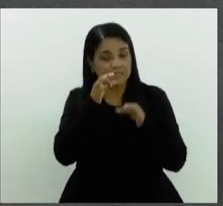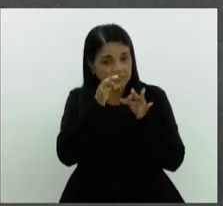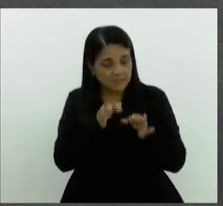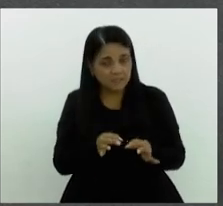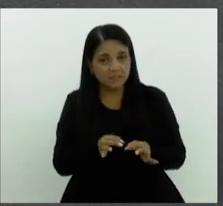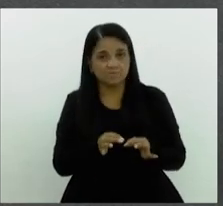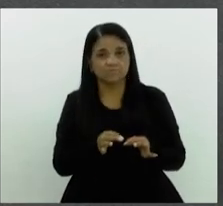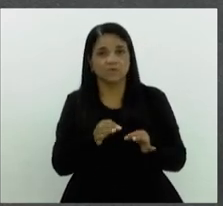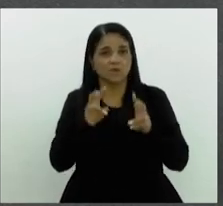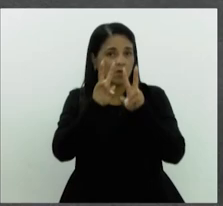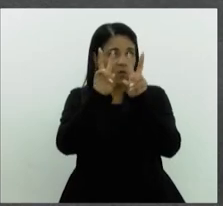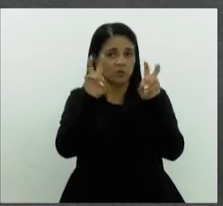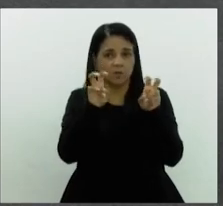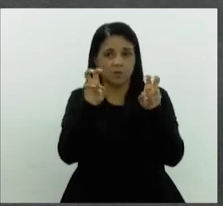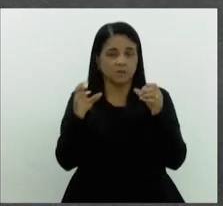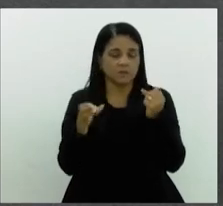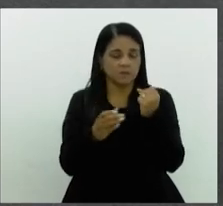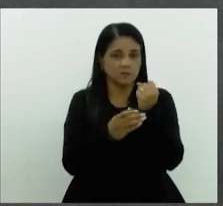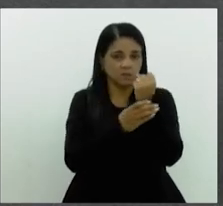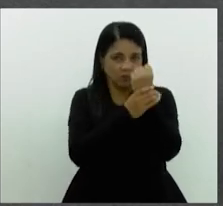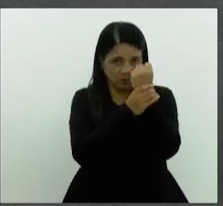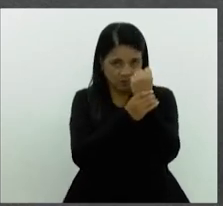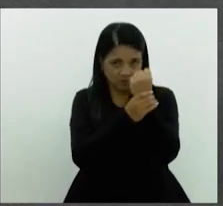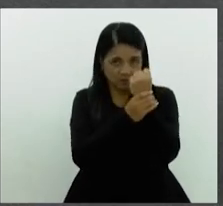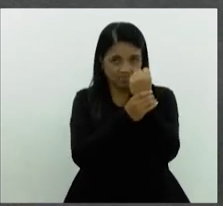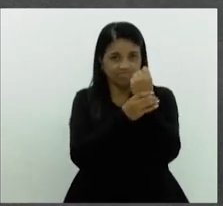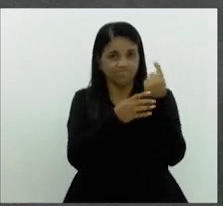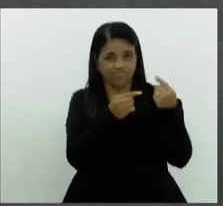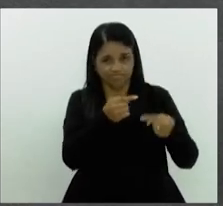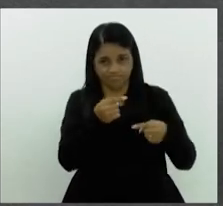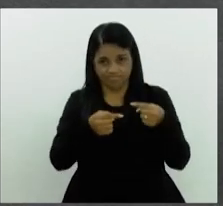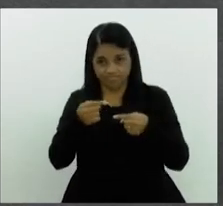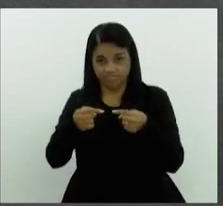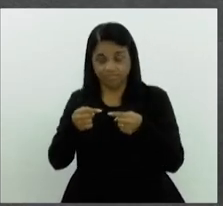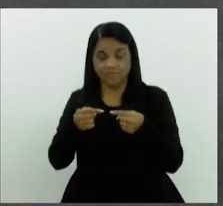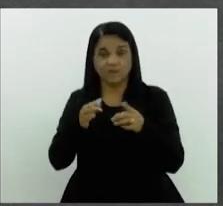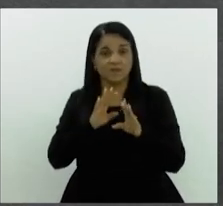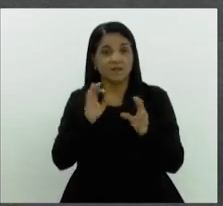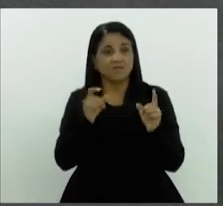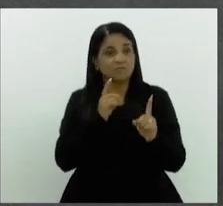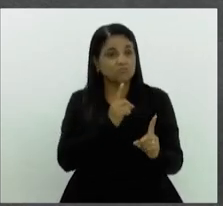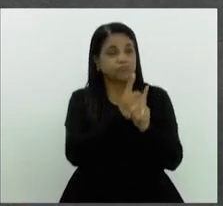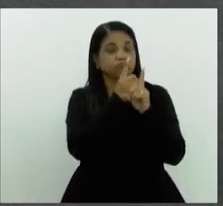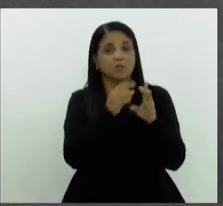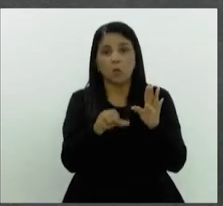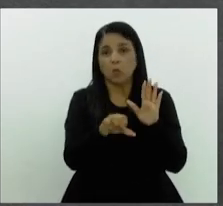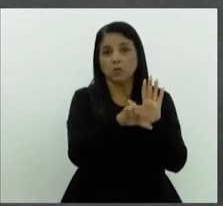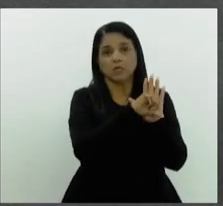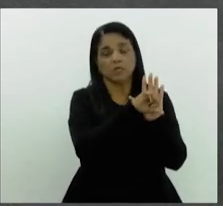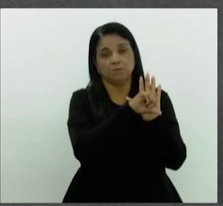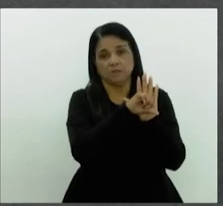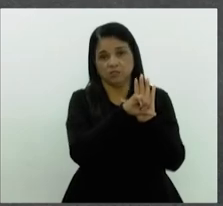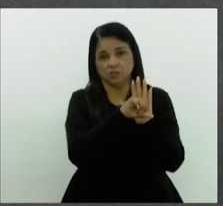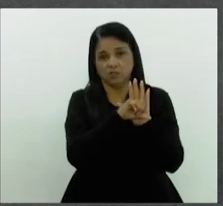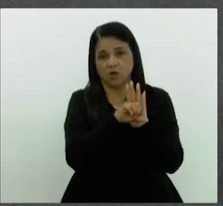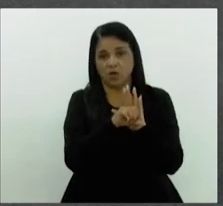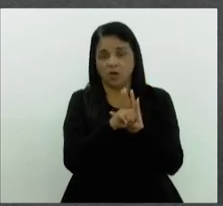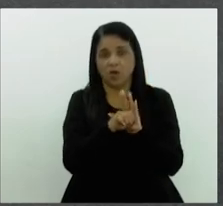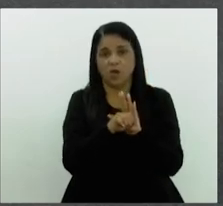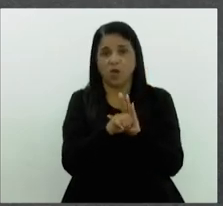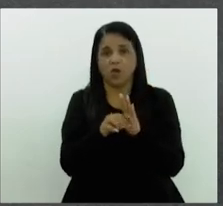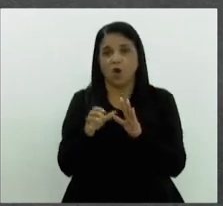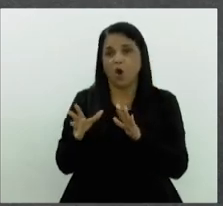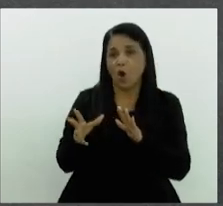possível, a esse tema voltado à segurança. às vezes, a gente não identifica o crime de receptação como um crime